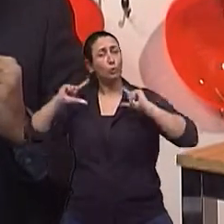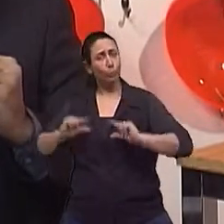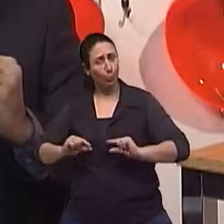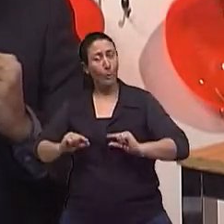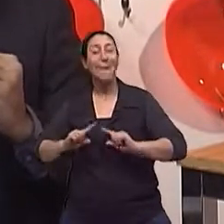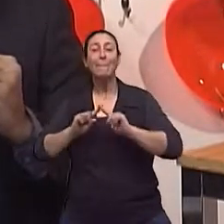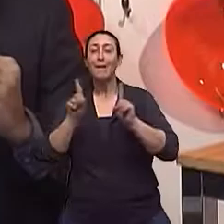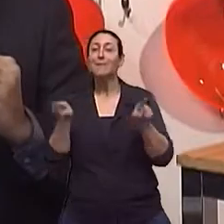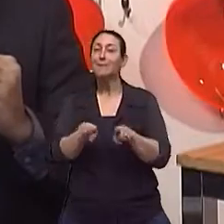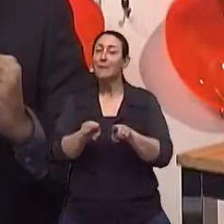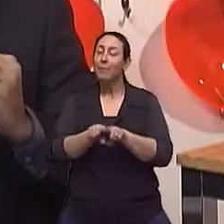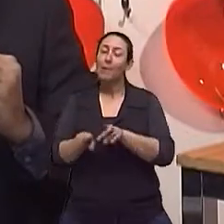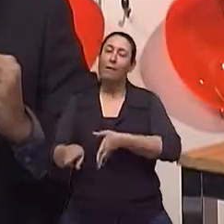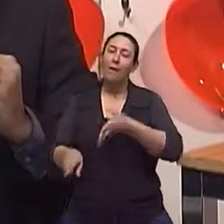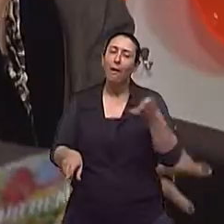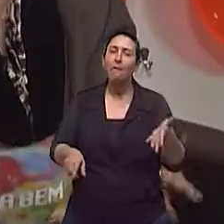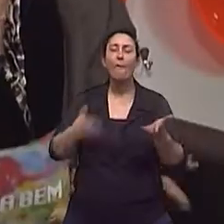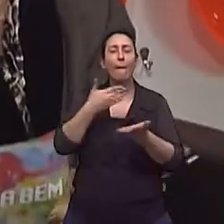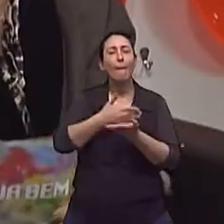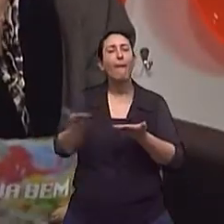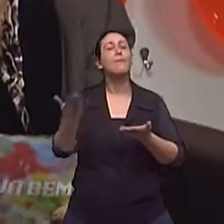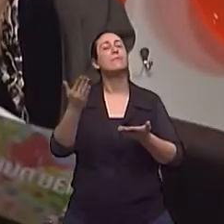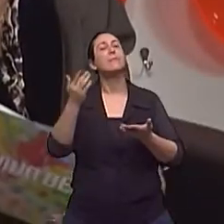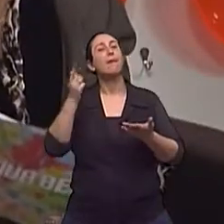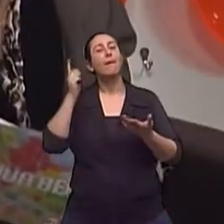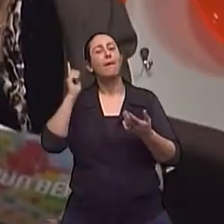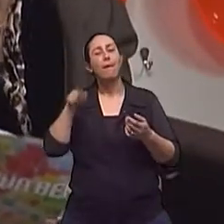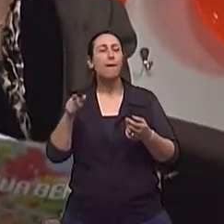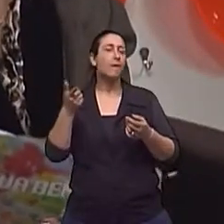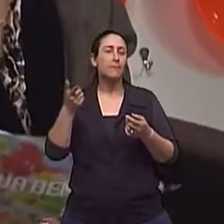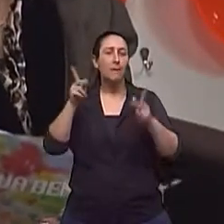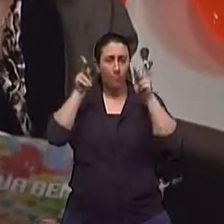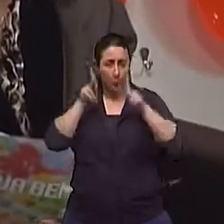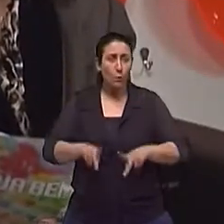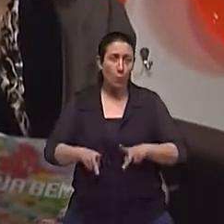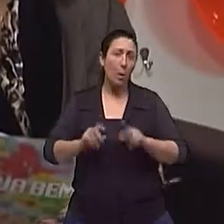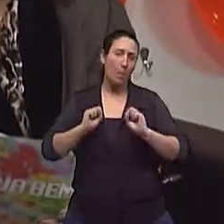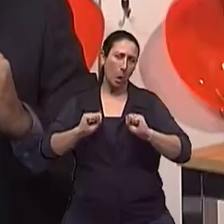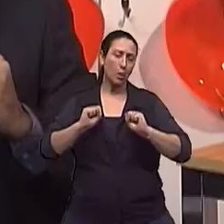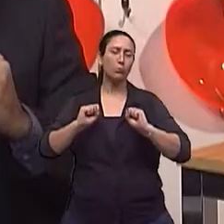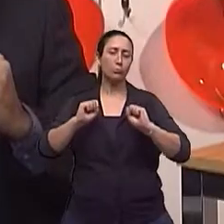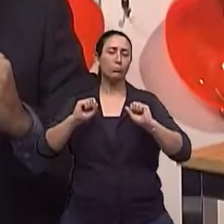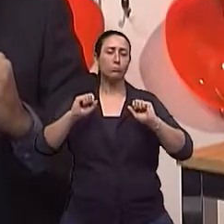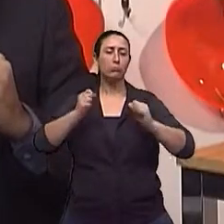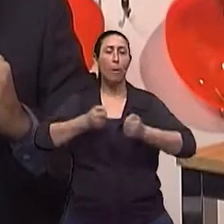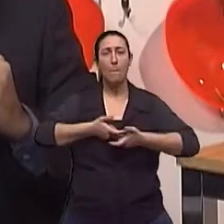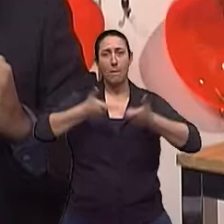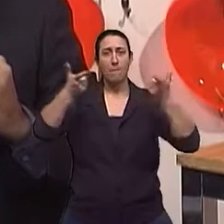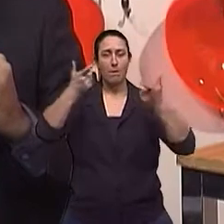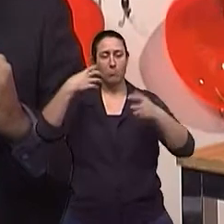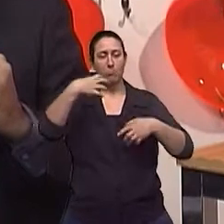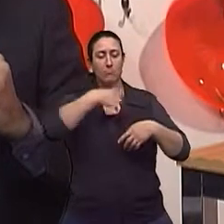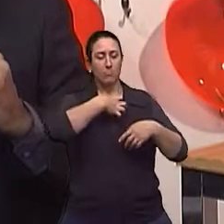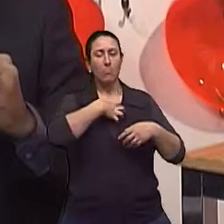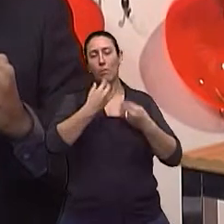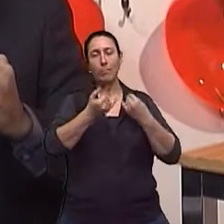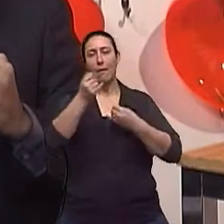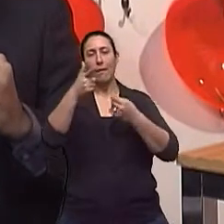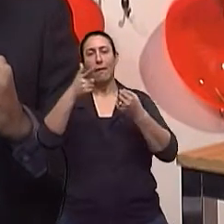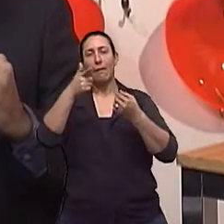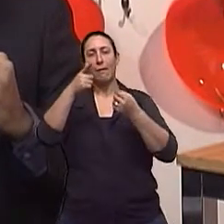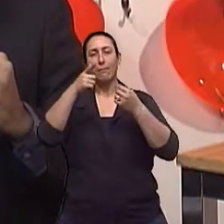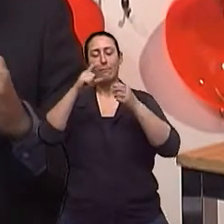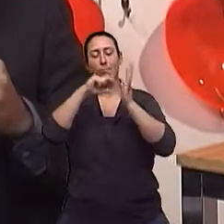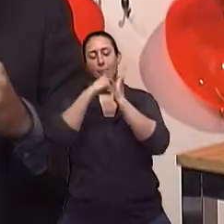aumentar o risco de quedas. muito pelo... Ah, O meio pelo qual o remédio, inclusive, aumenta o risco de quedas, no caso desses estágias pretas, né? A maioria